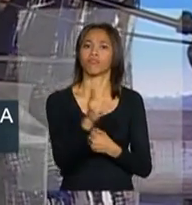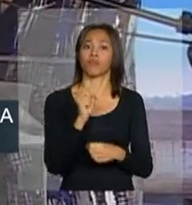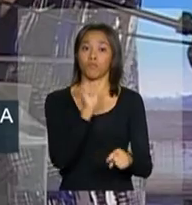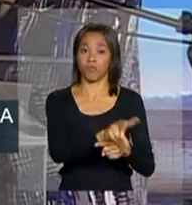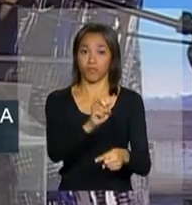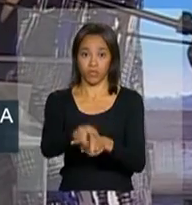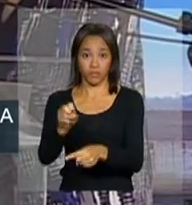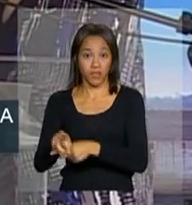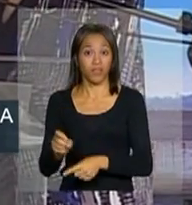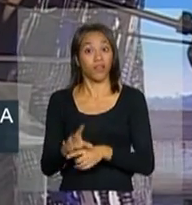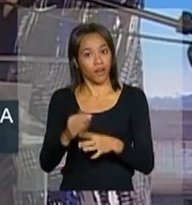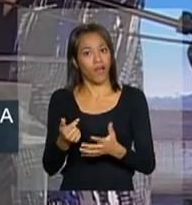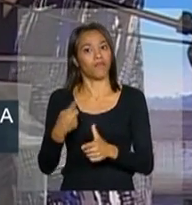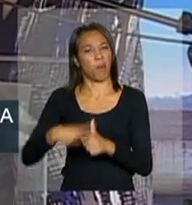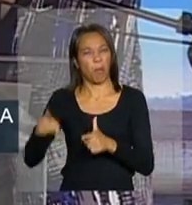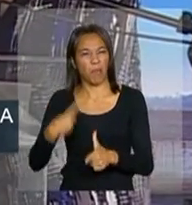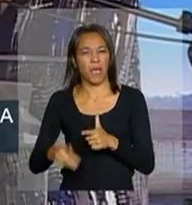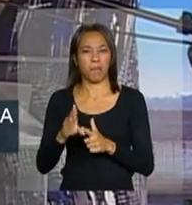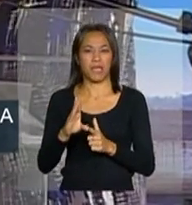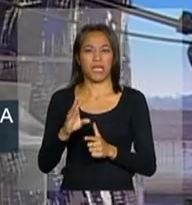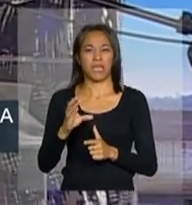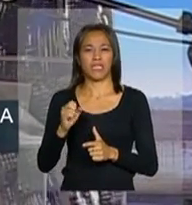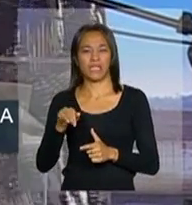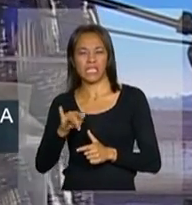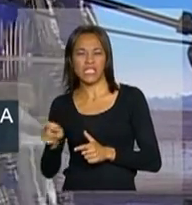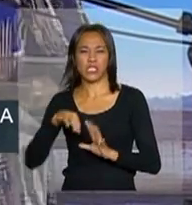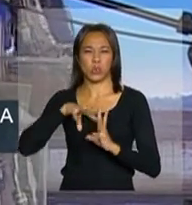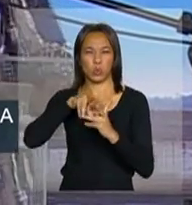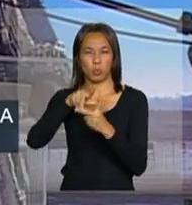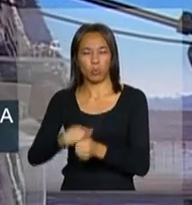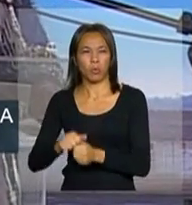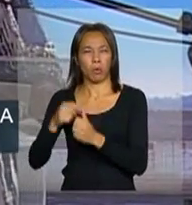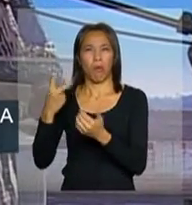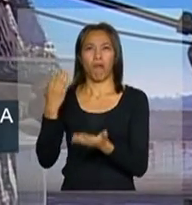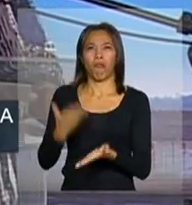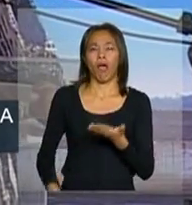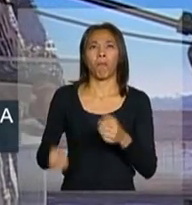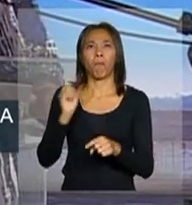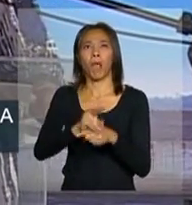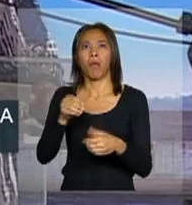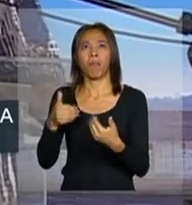quando a crise bate forte no mundo e nos atinge de alguma forma.